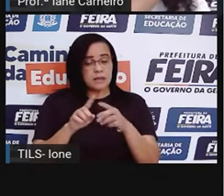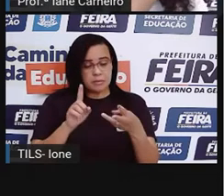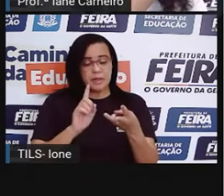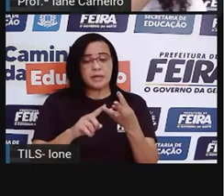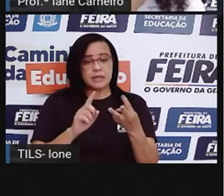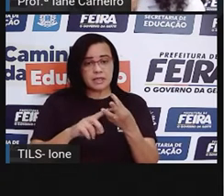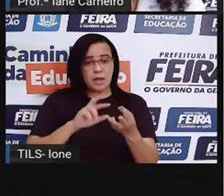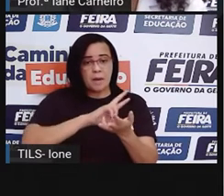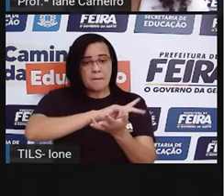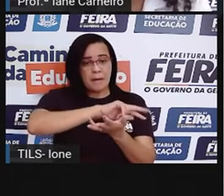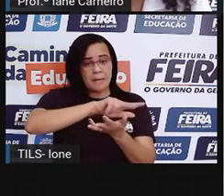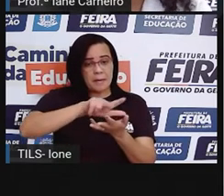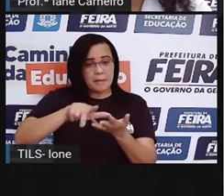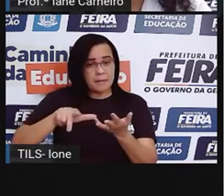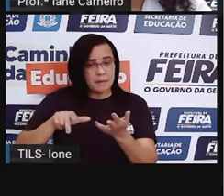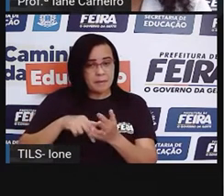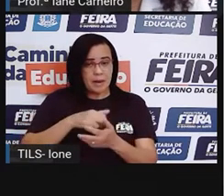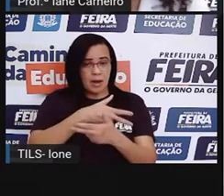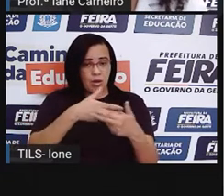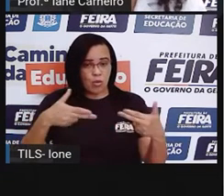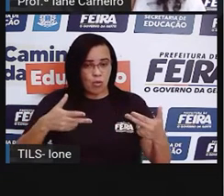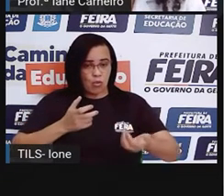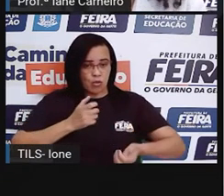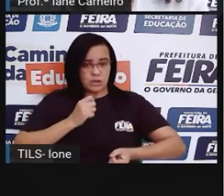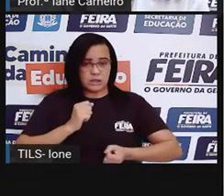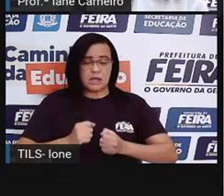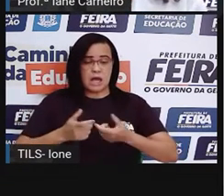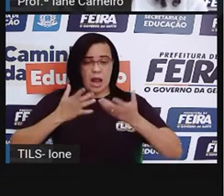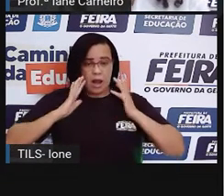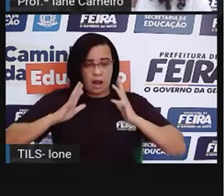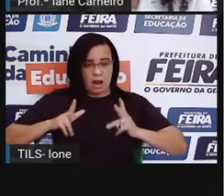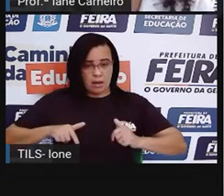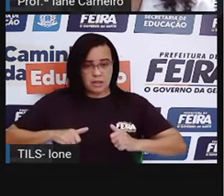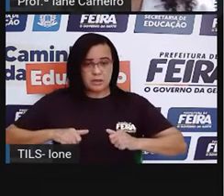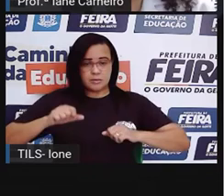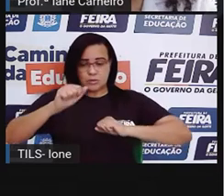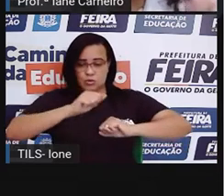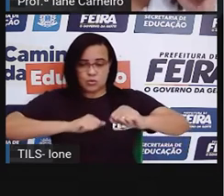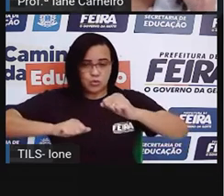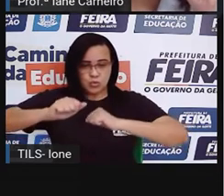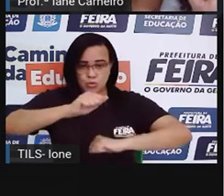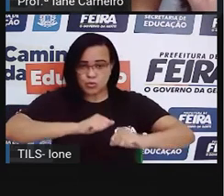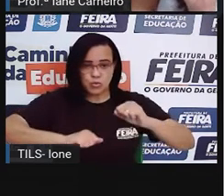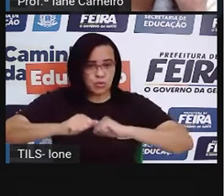também. Não pode de jeito nenhum. Porque são produtos químicos, tá certo?